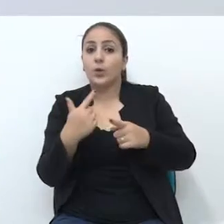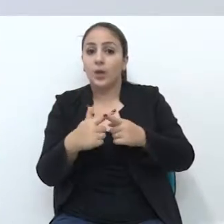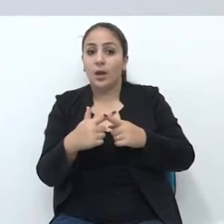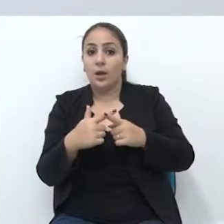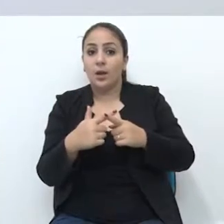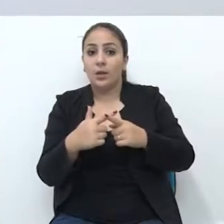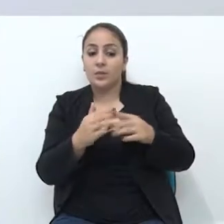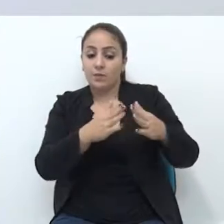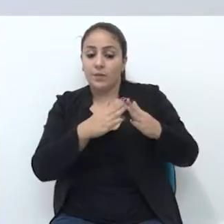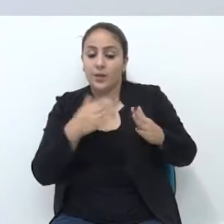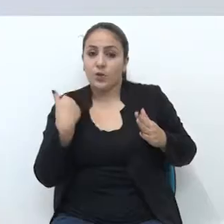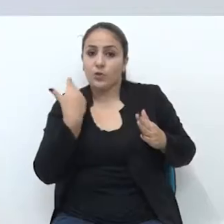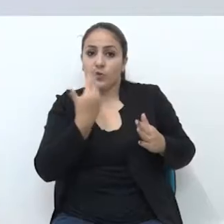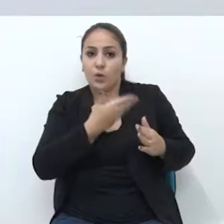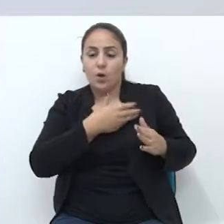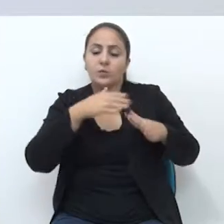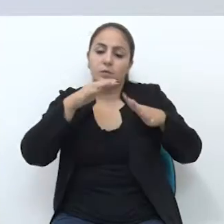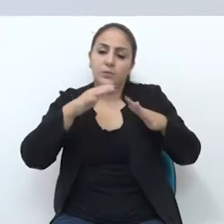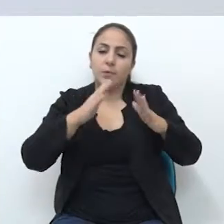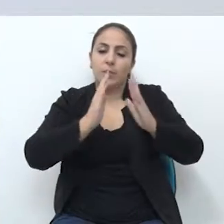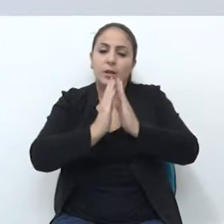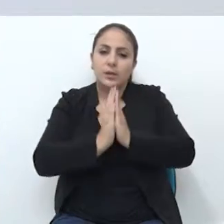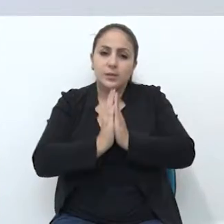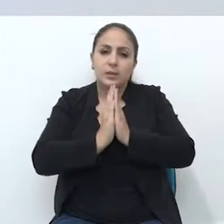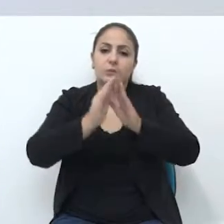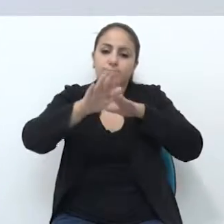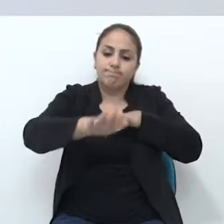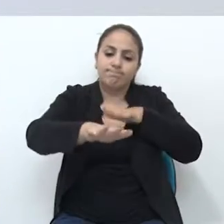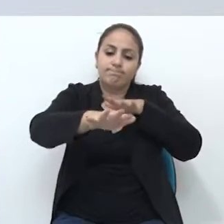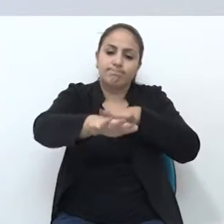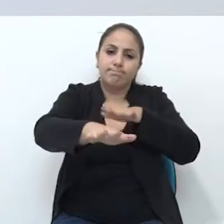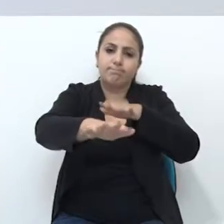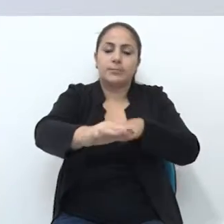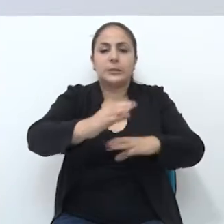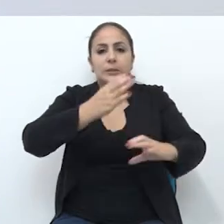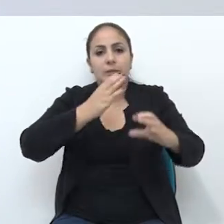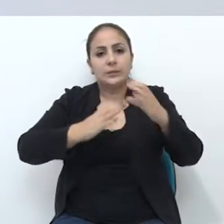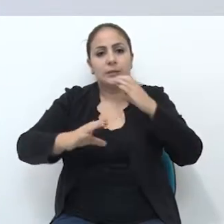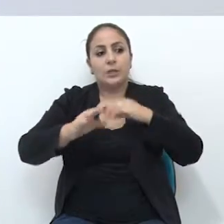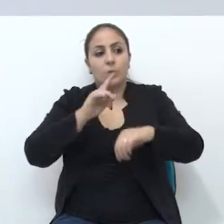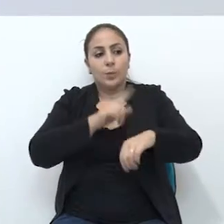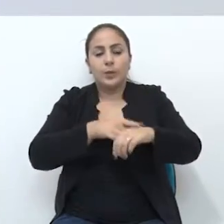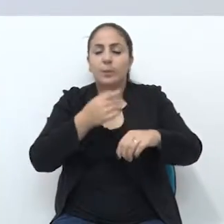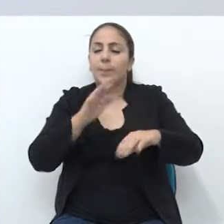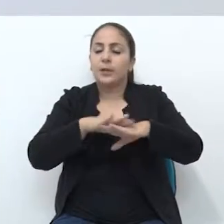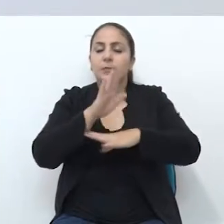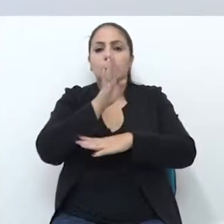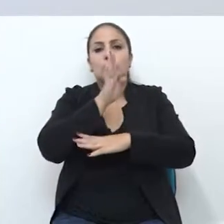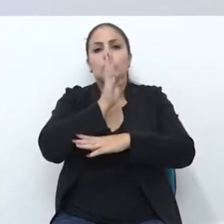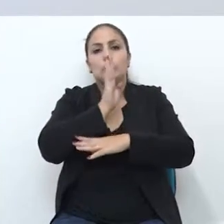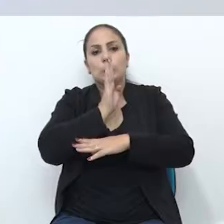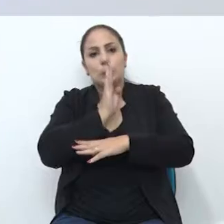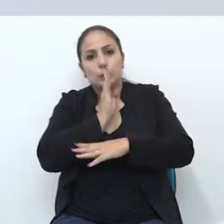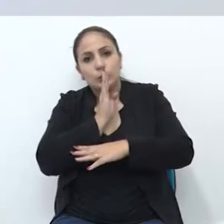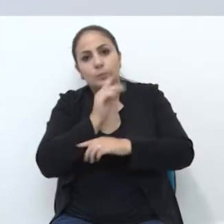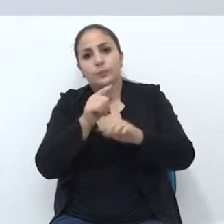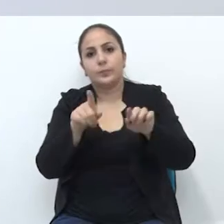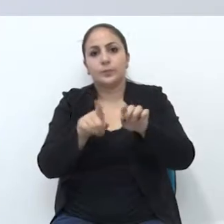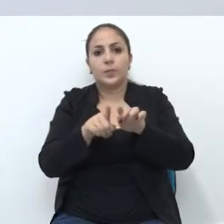caminhada junto com ele, rezando, cantando, é num clima mais de recolhimento, de silêncio,